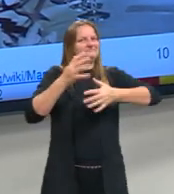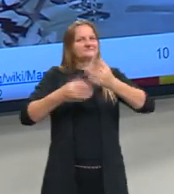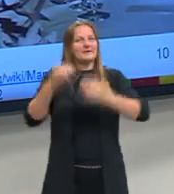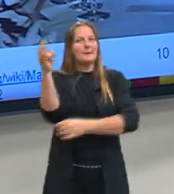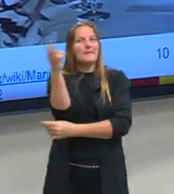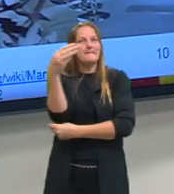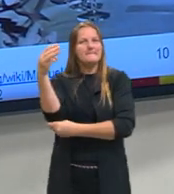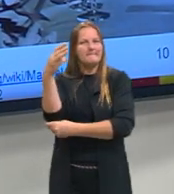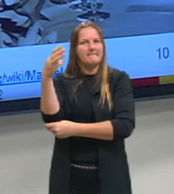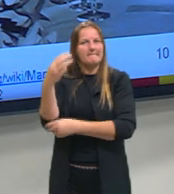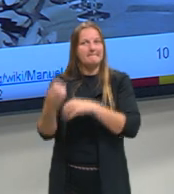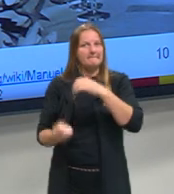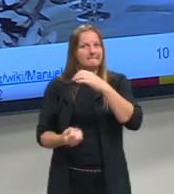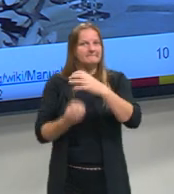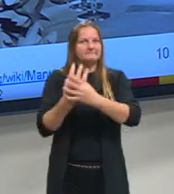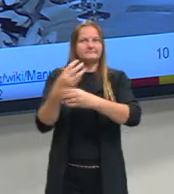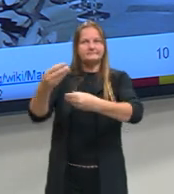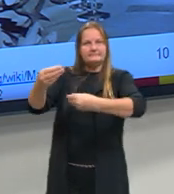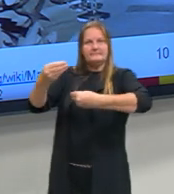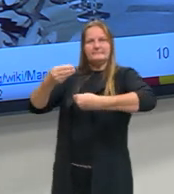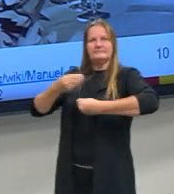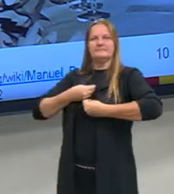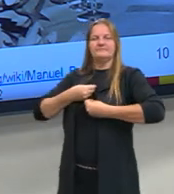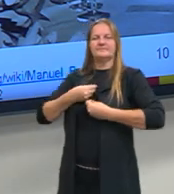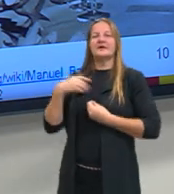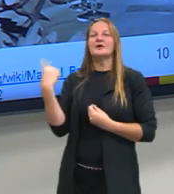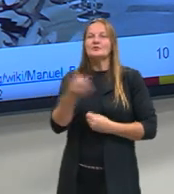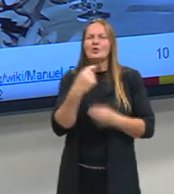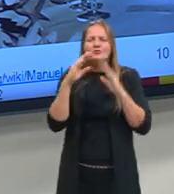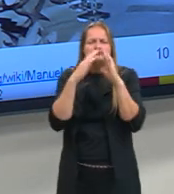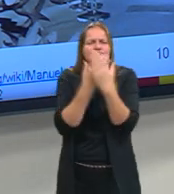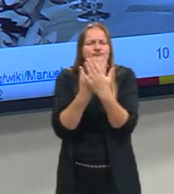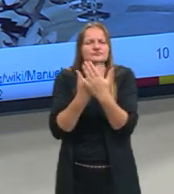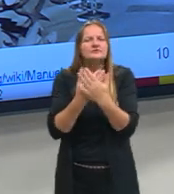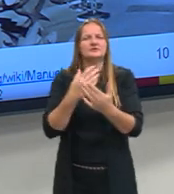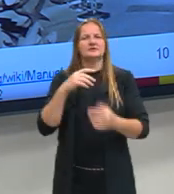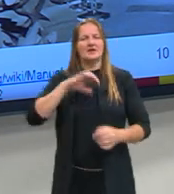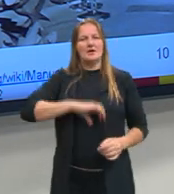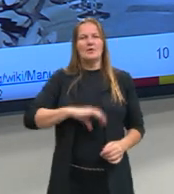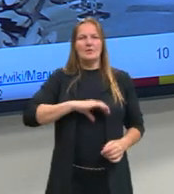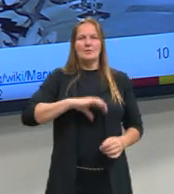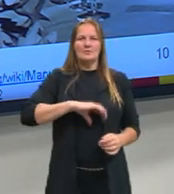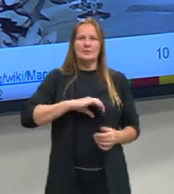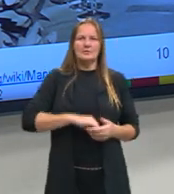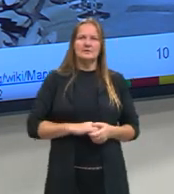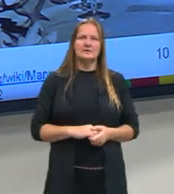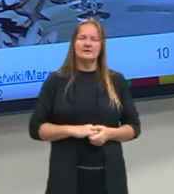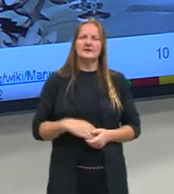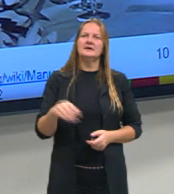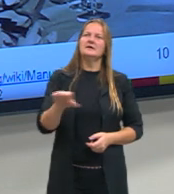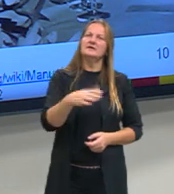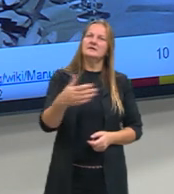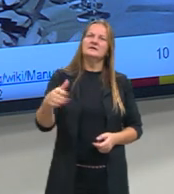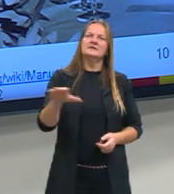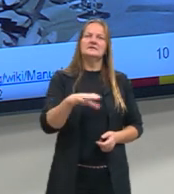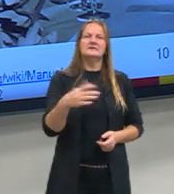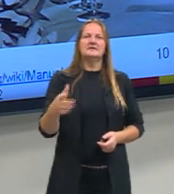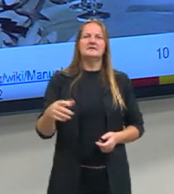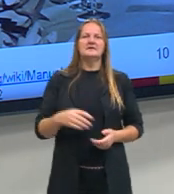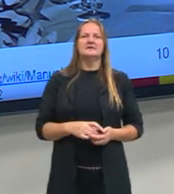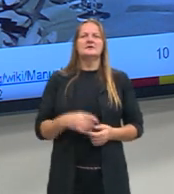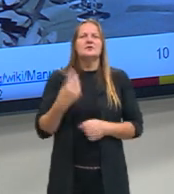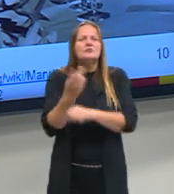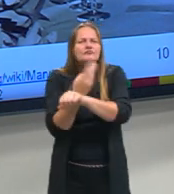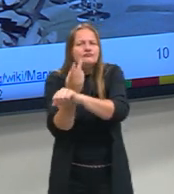traz. O que a gente faz enquanto estudantes da língua portuguesa, e muitas vezes aqueles que